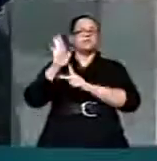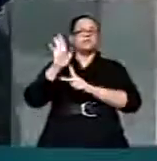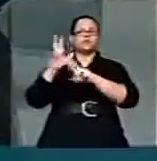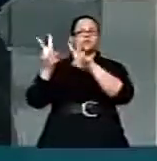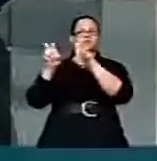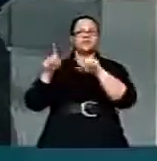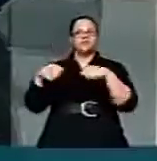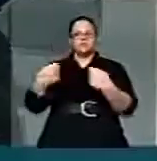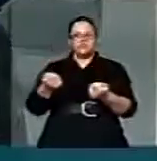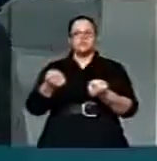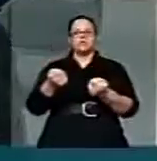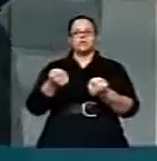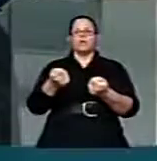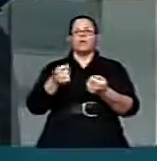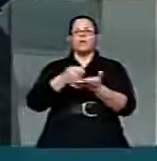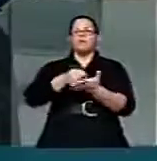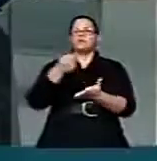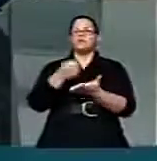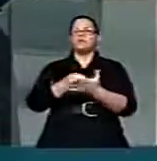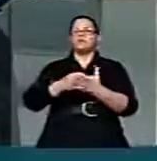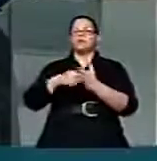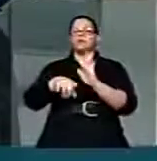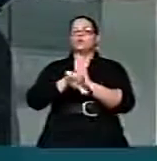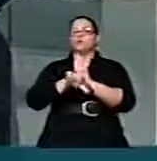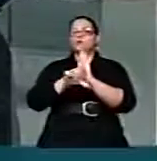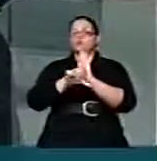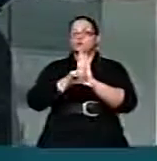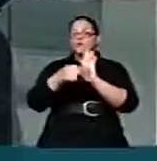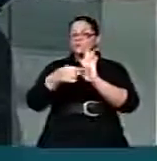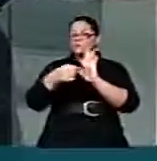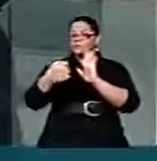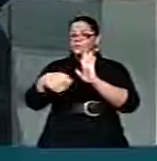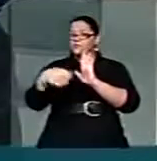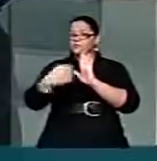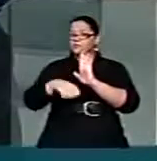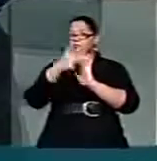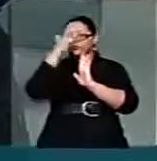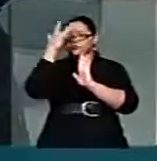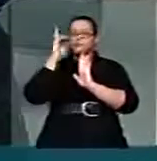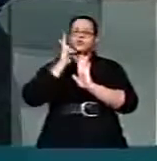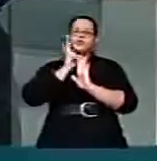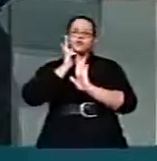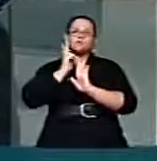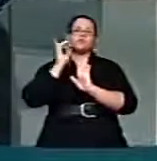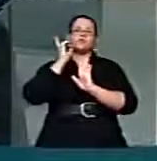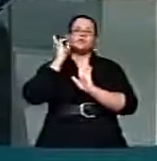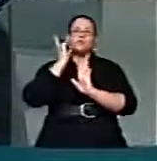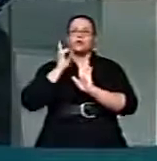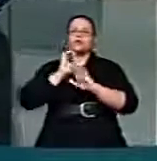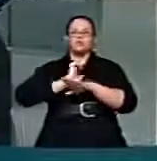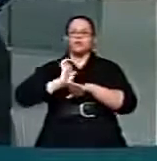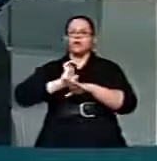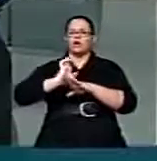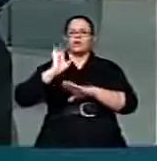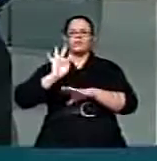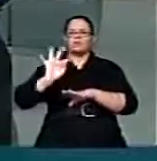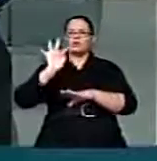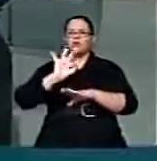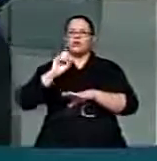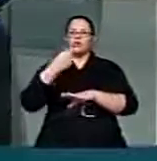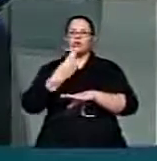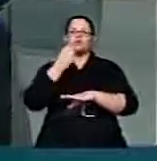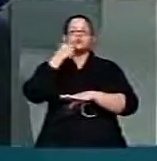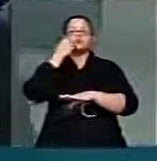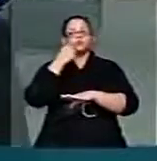obrigação legal de todos aqueles membros do Poder Legislativo, vereadores, deputados estaduais, deputados federais e senadores,